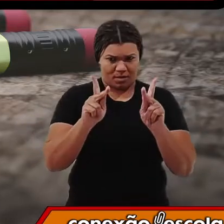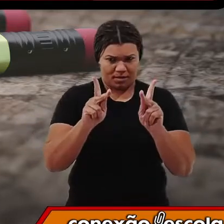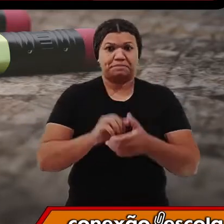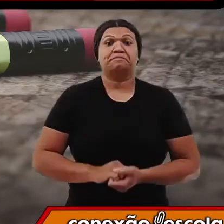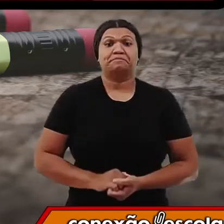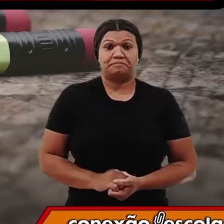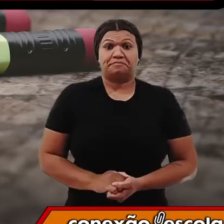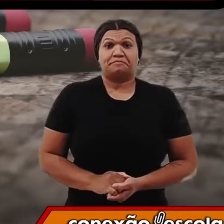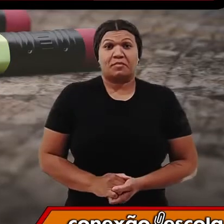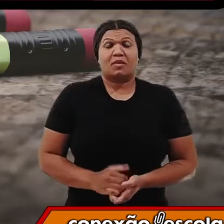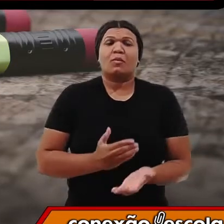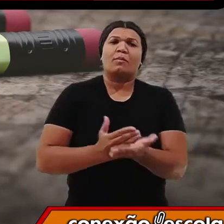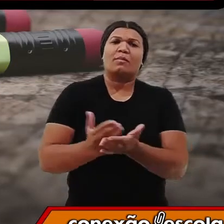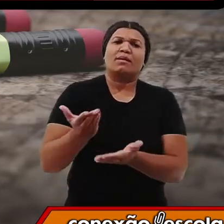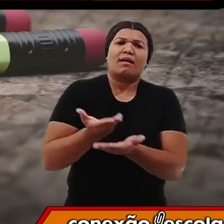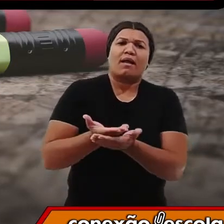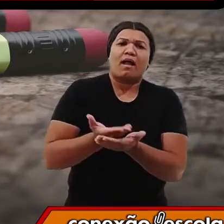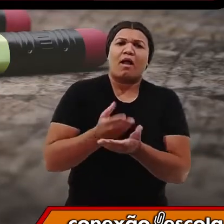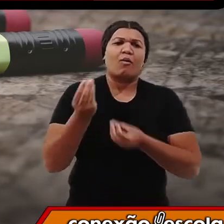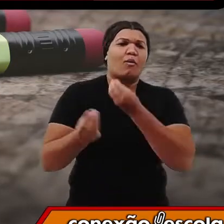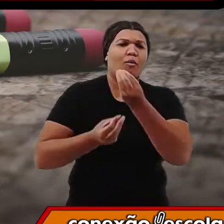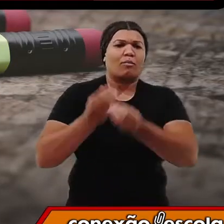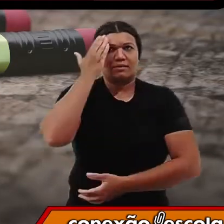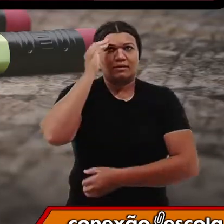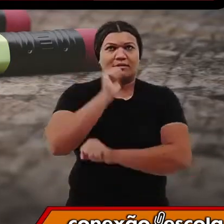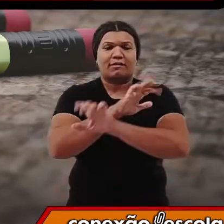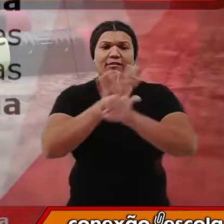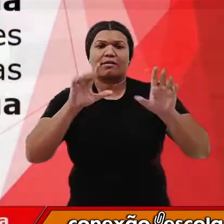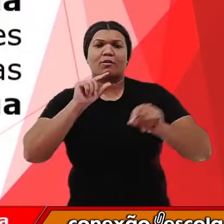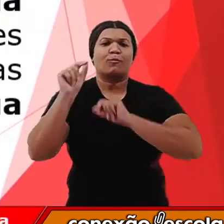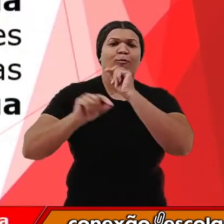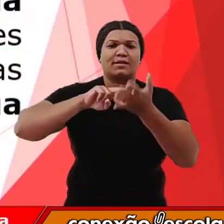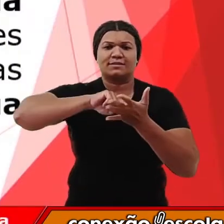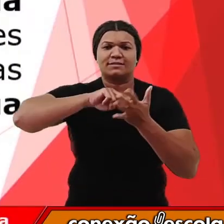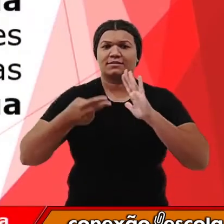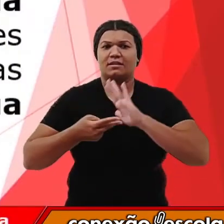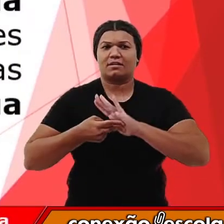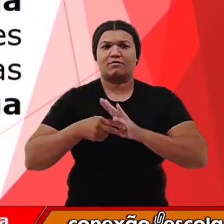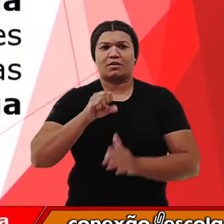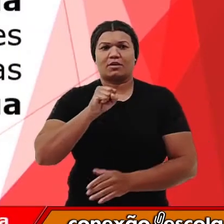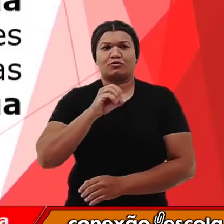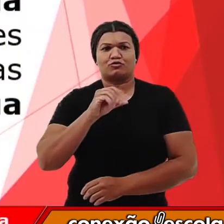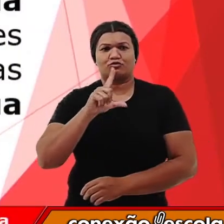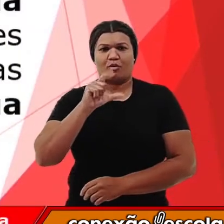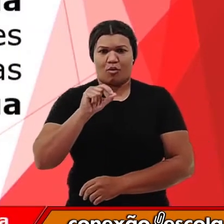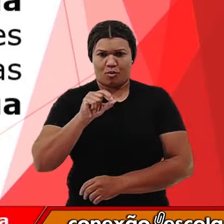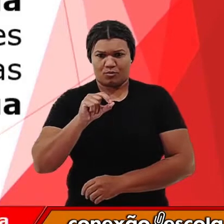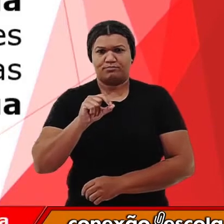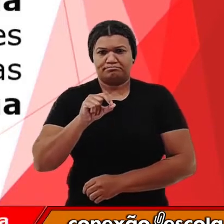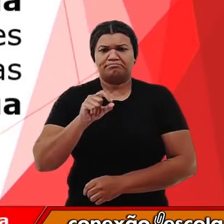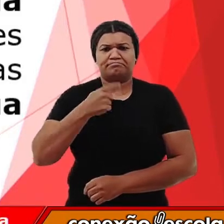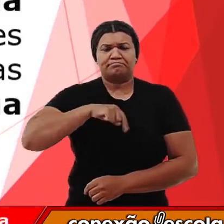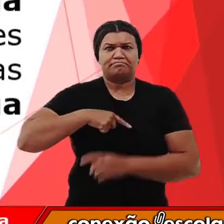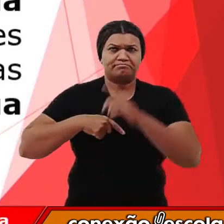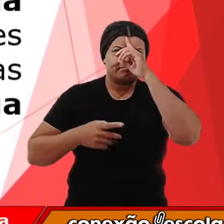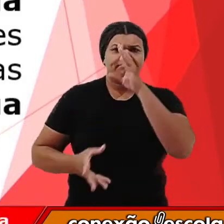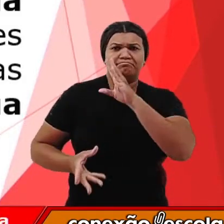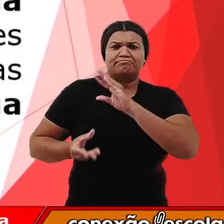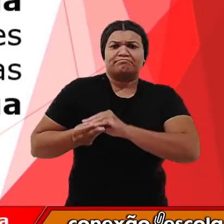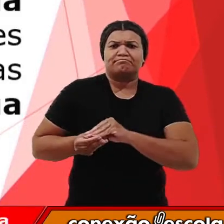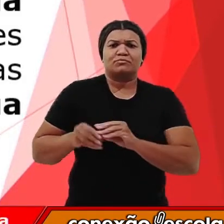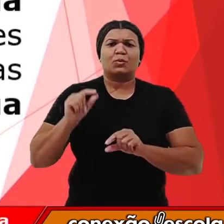Para início de conversa, nós vamos entender primeiro o que é o solo. E nós compreendemos o solo como a camada